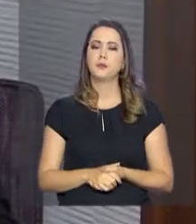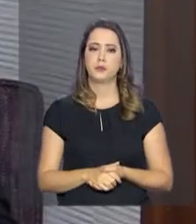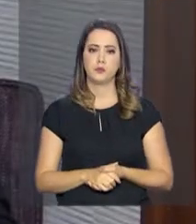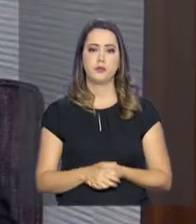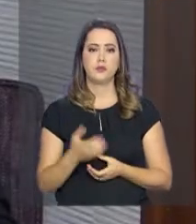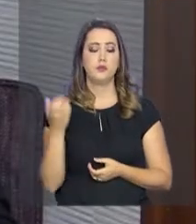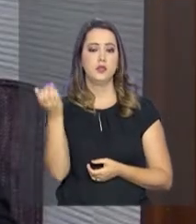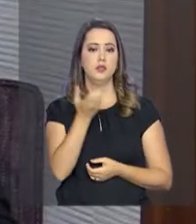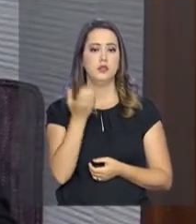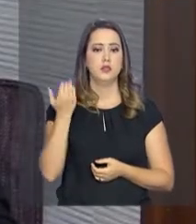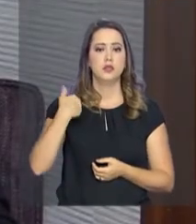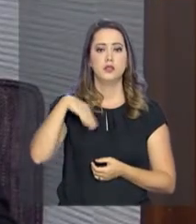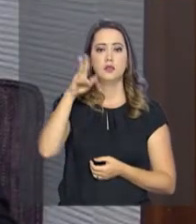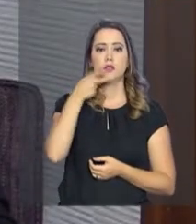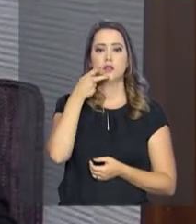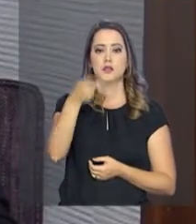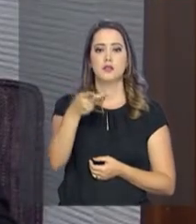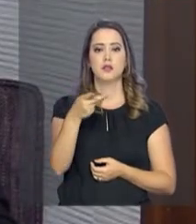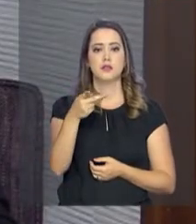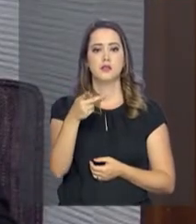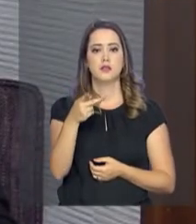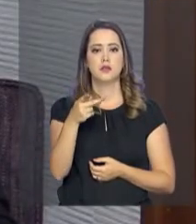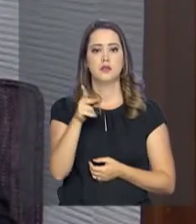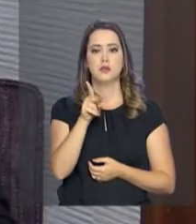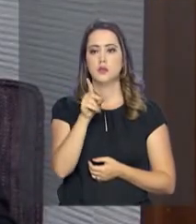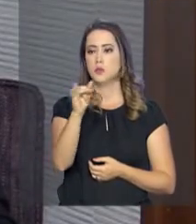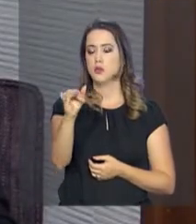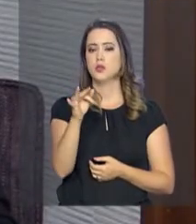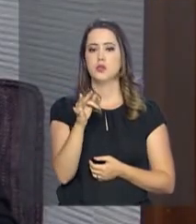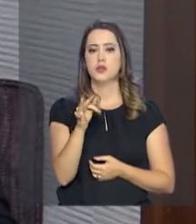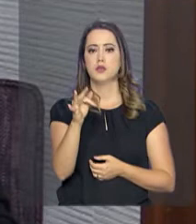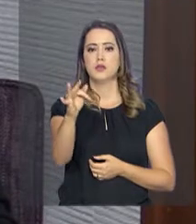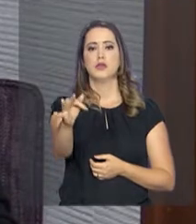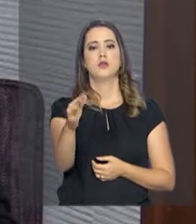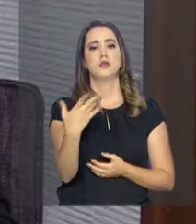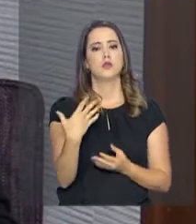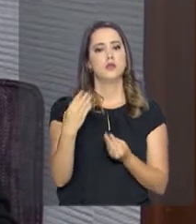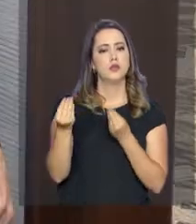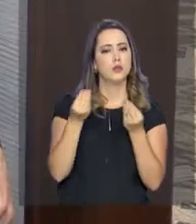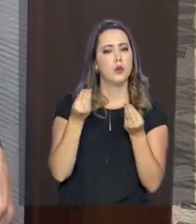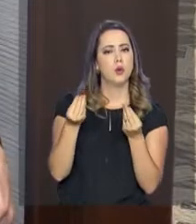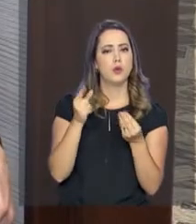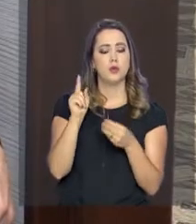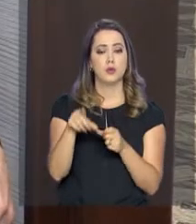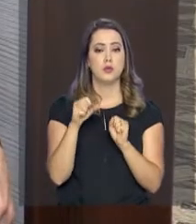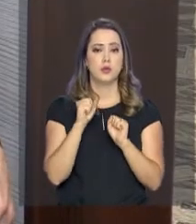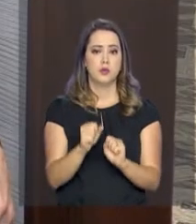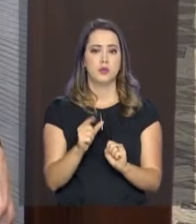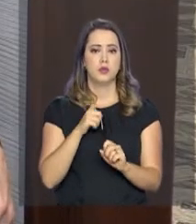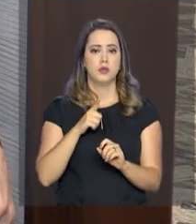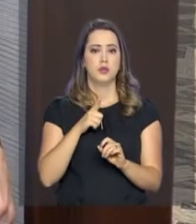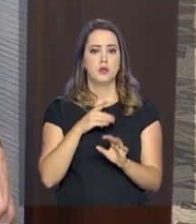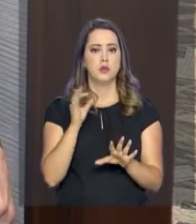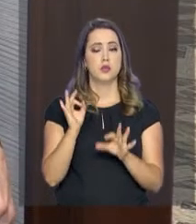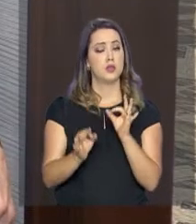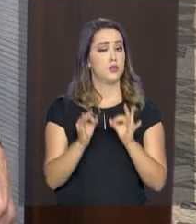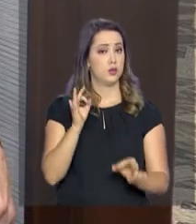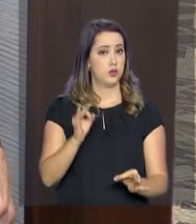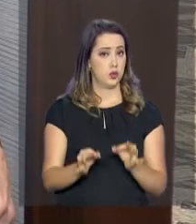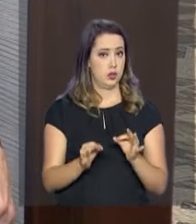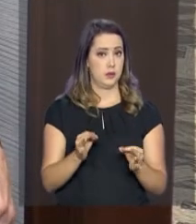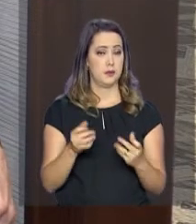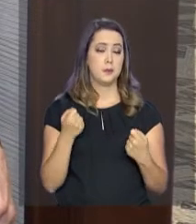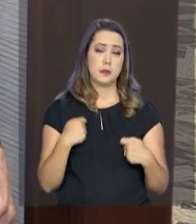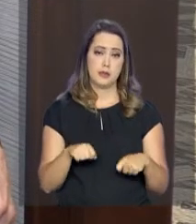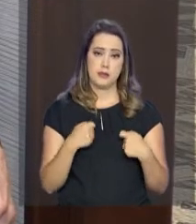Eles queriam mais era falar sobre os próximos dias, perspectivas. Pode haver um processo judicial, dependendo do